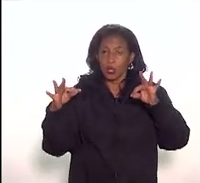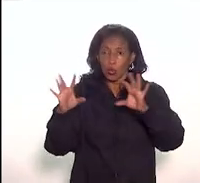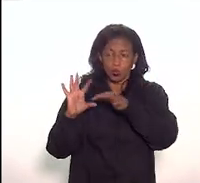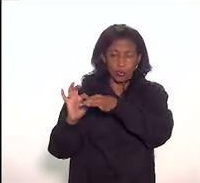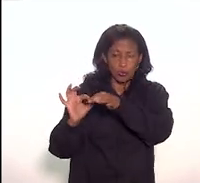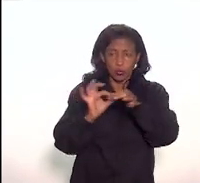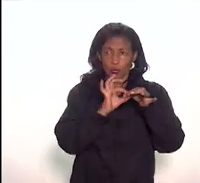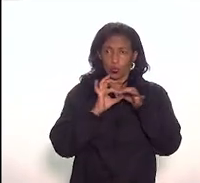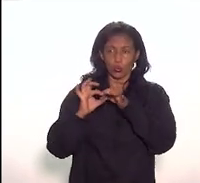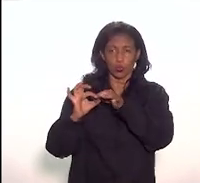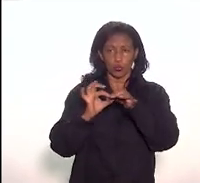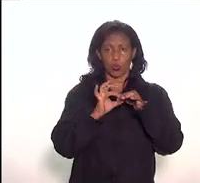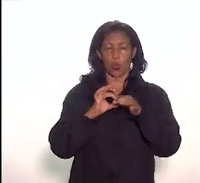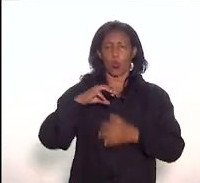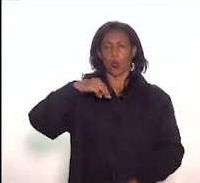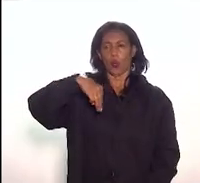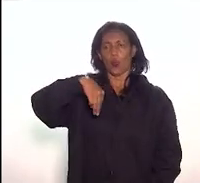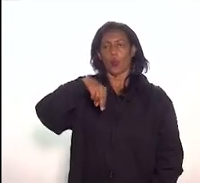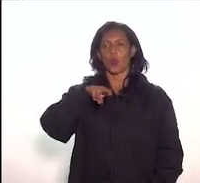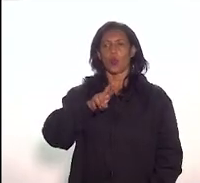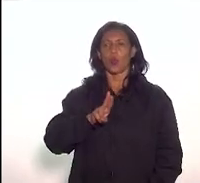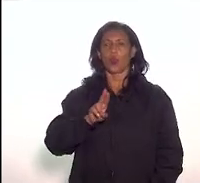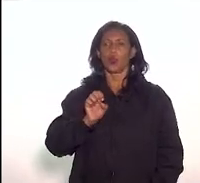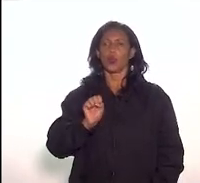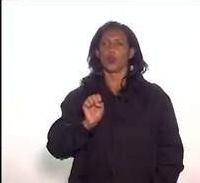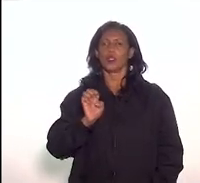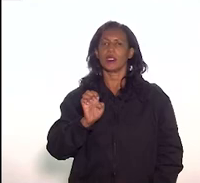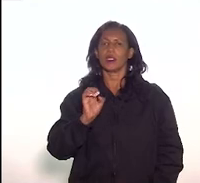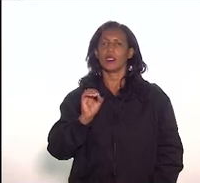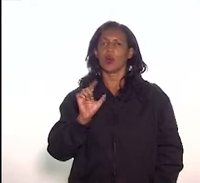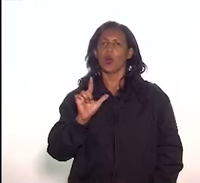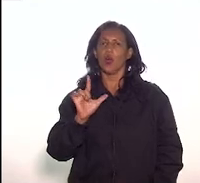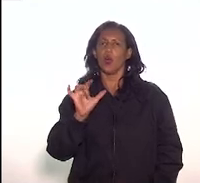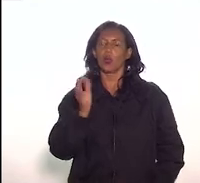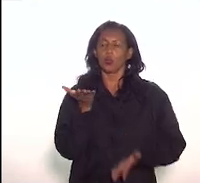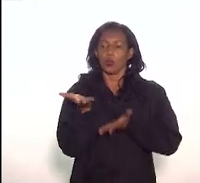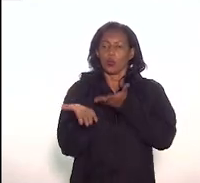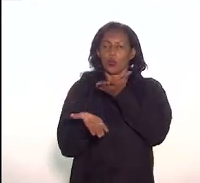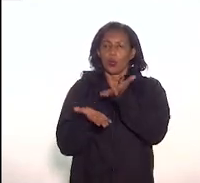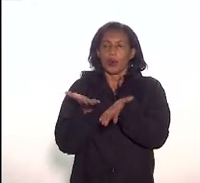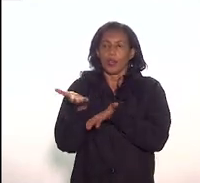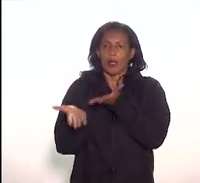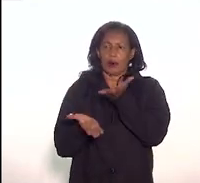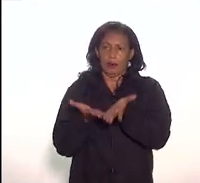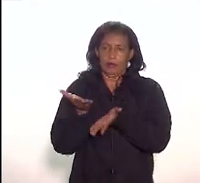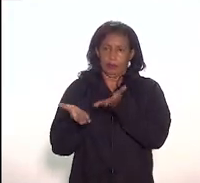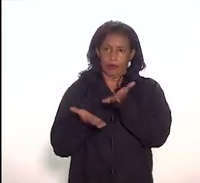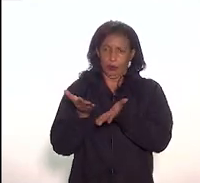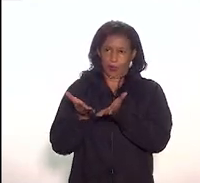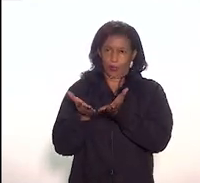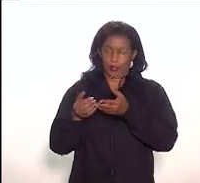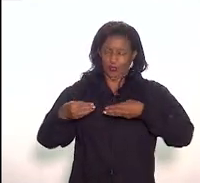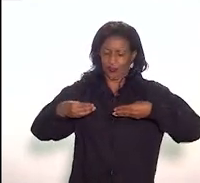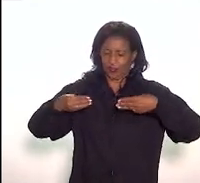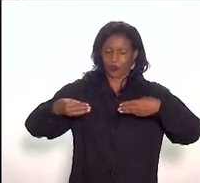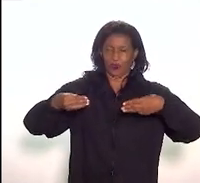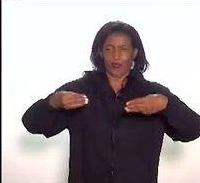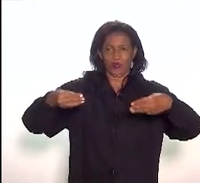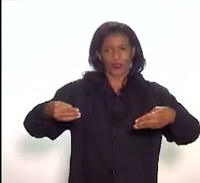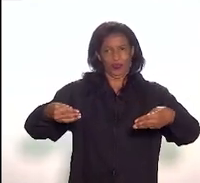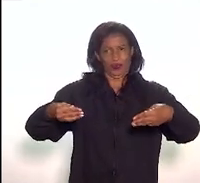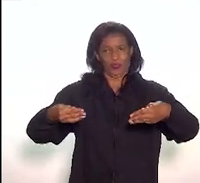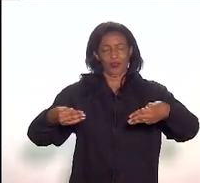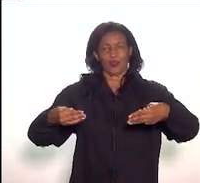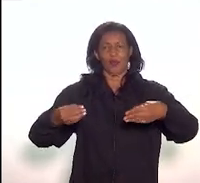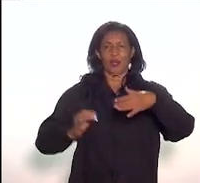museólogo é o profissional que possui expertise para o cuidado com o patrimônio museológico brasileiro numa perspectiva multidisciplinar,